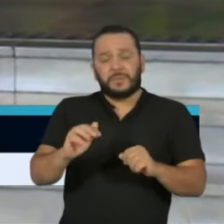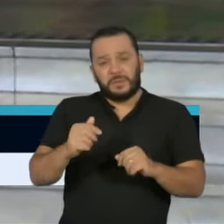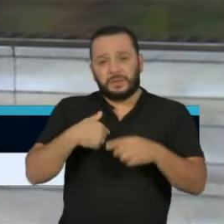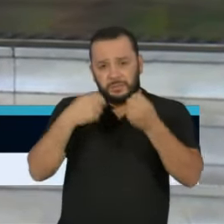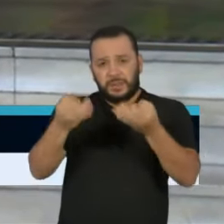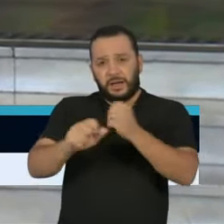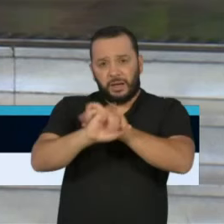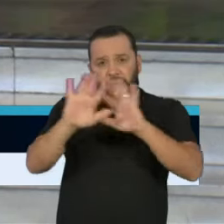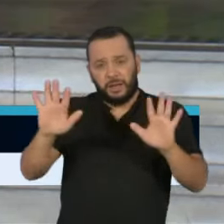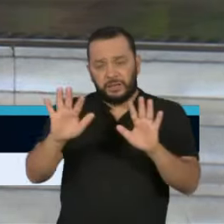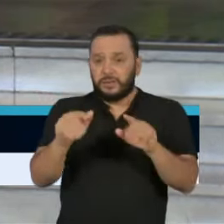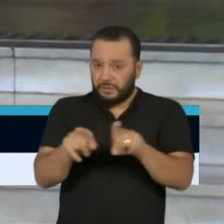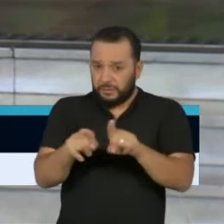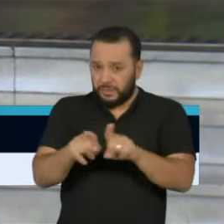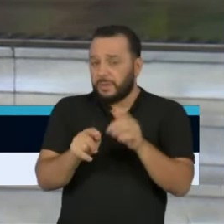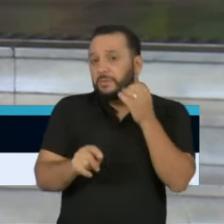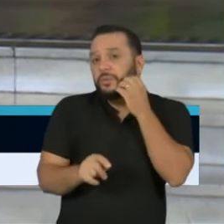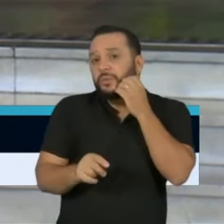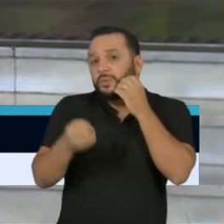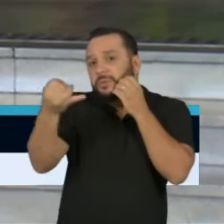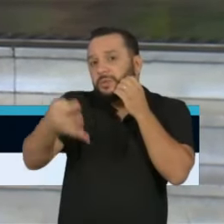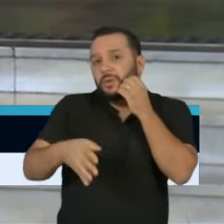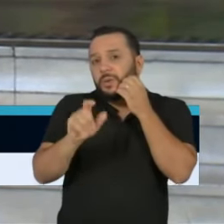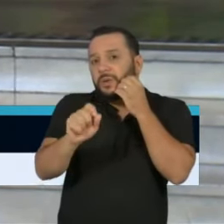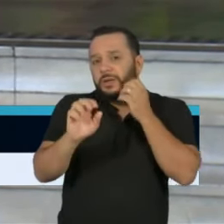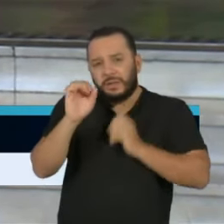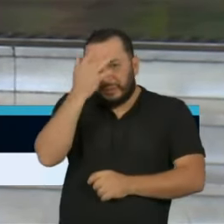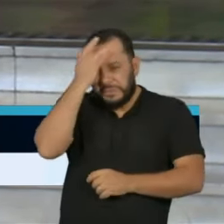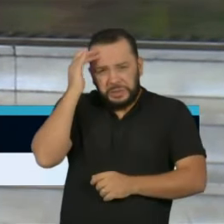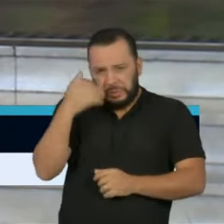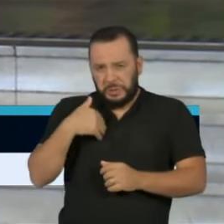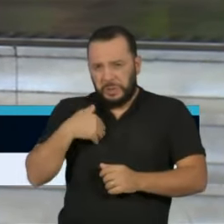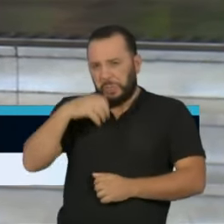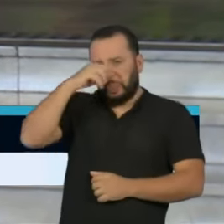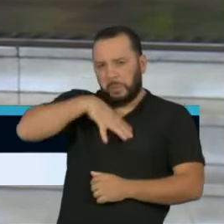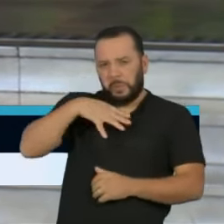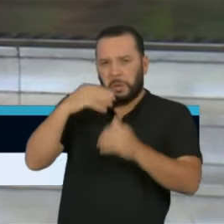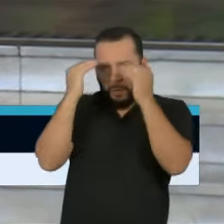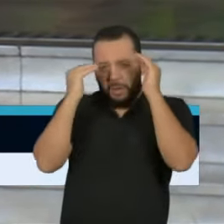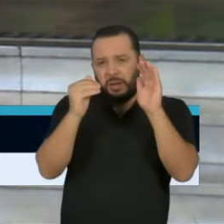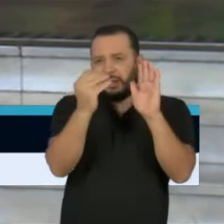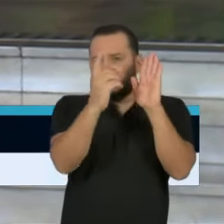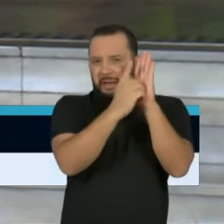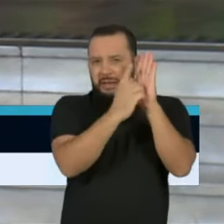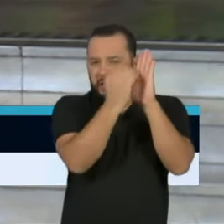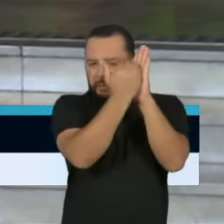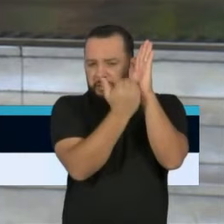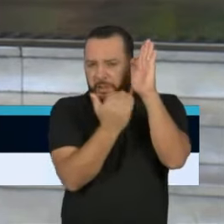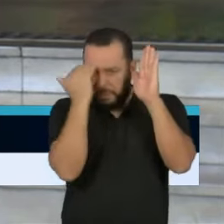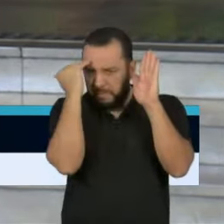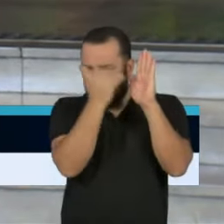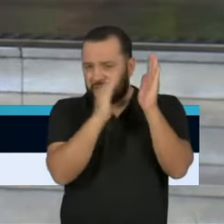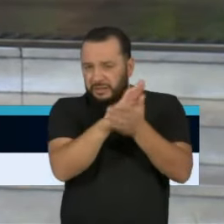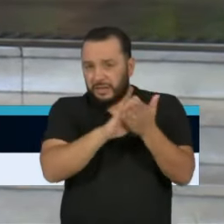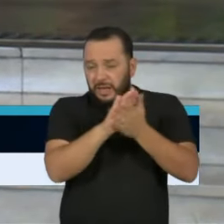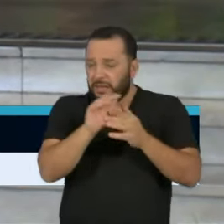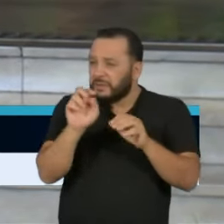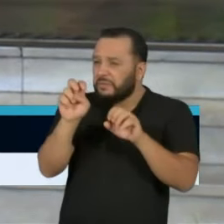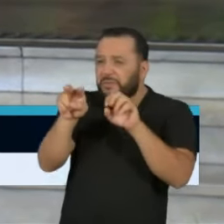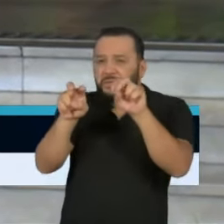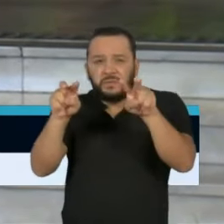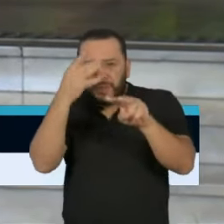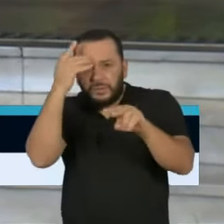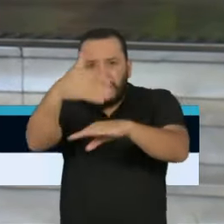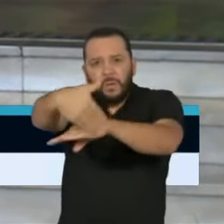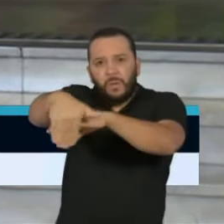aliás, o Bruno Covas fez a menção aqui, que se houver desrespeito a essa orientação e continuarmos flagrando pessoas nas